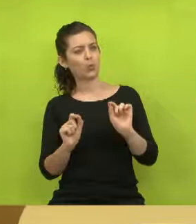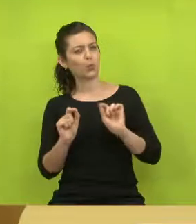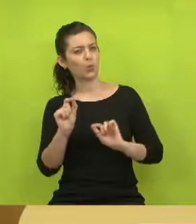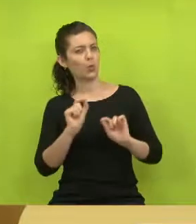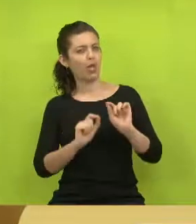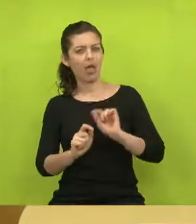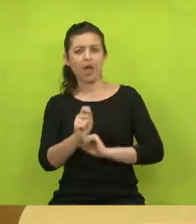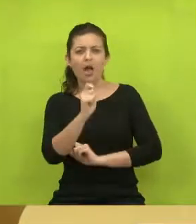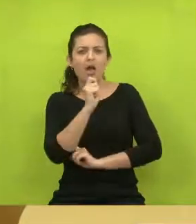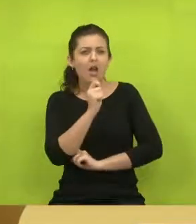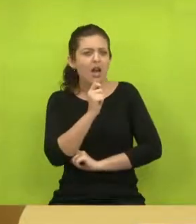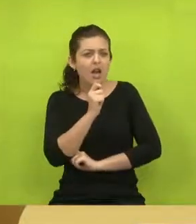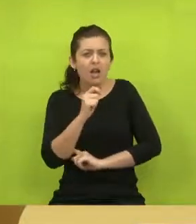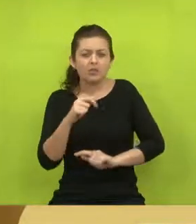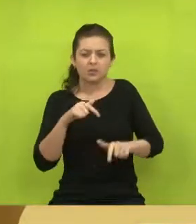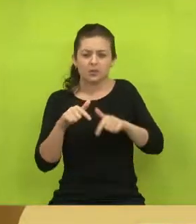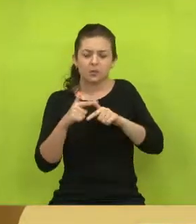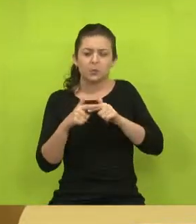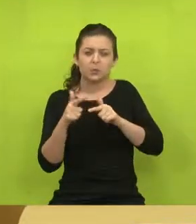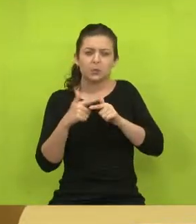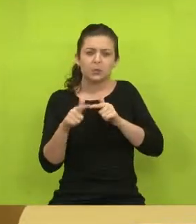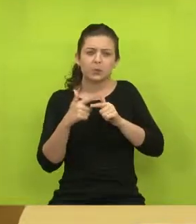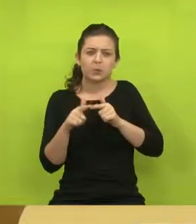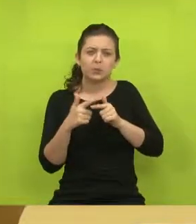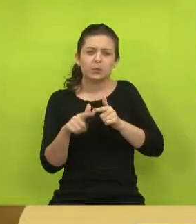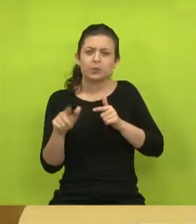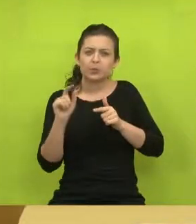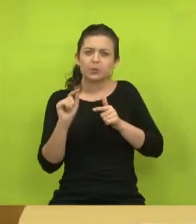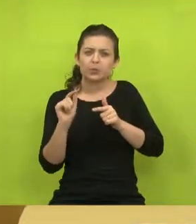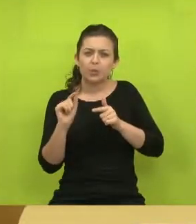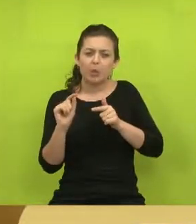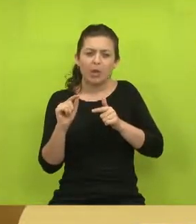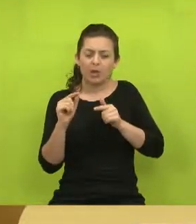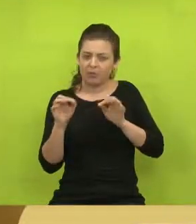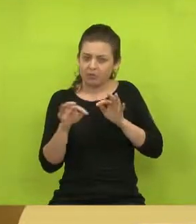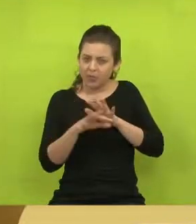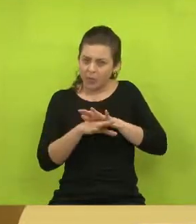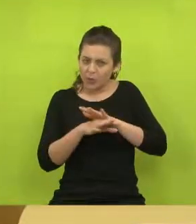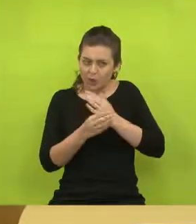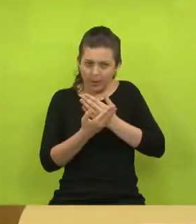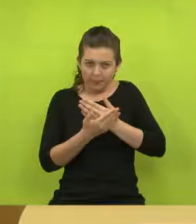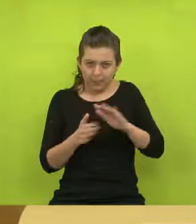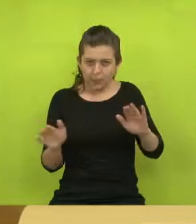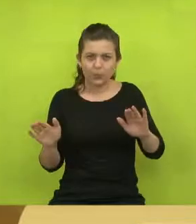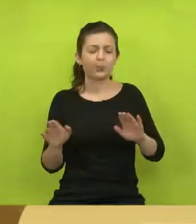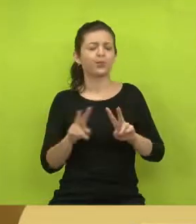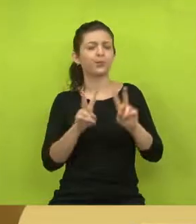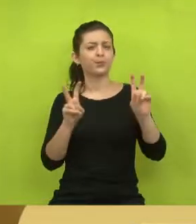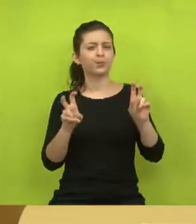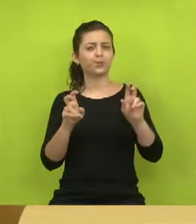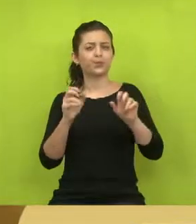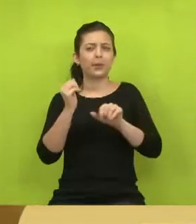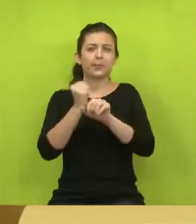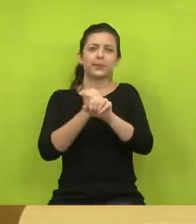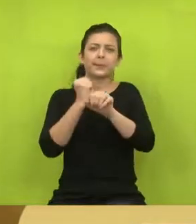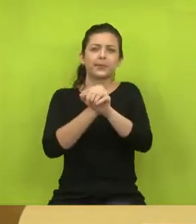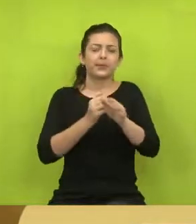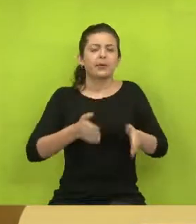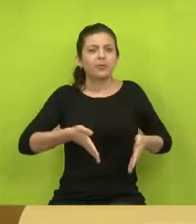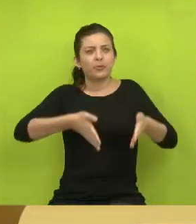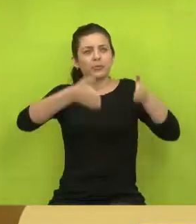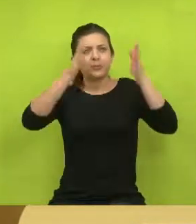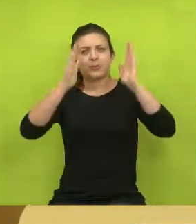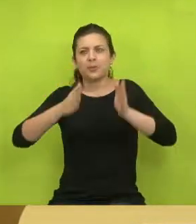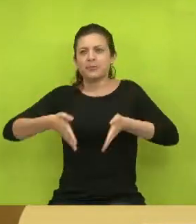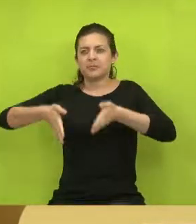solucionado por completa situação. Então é importante a gente saber o quê? Com relação aos prédios públicos